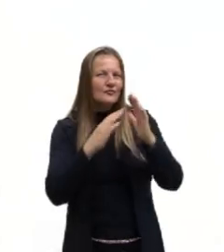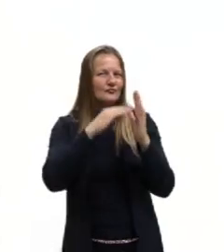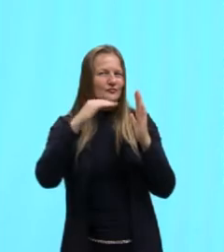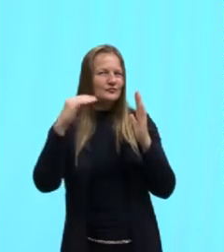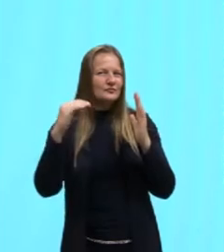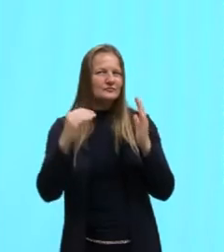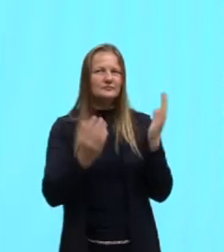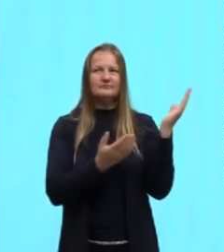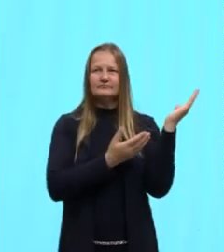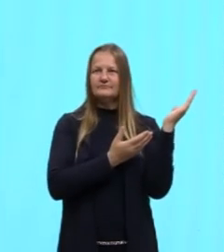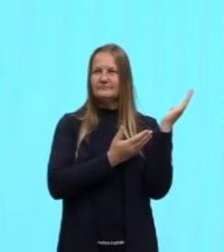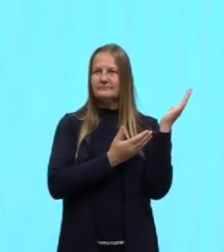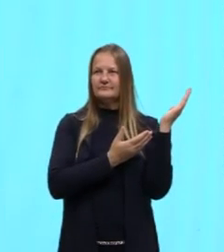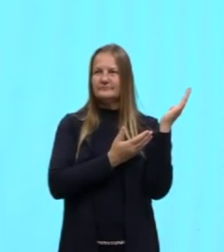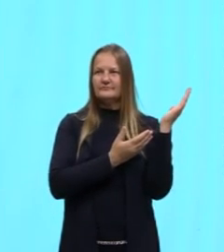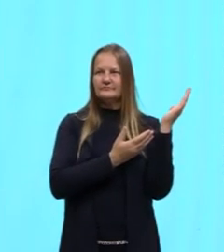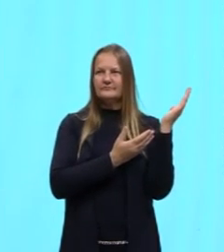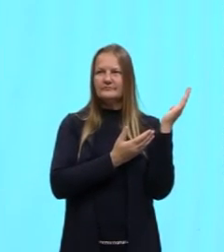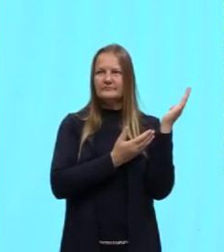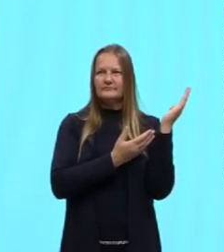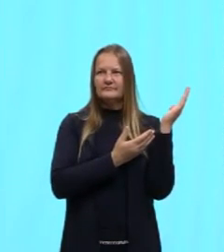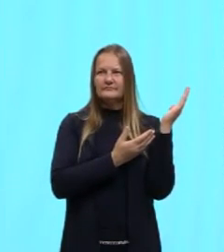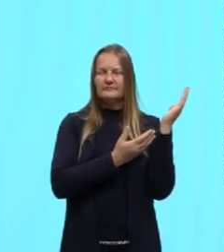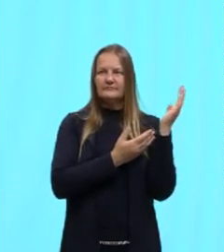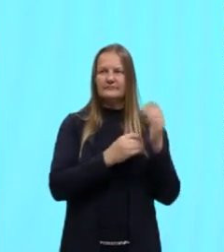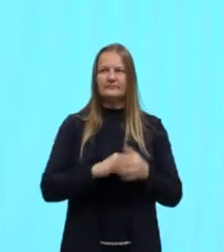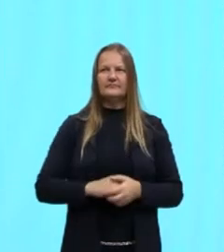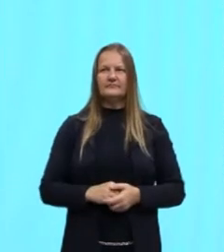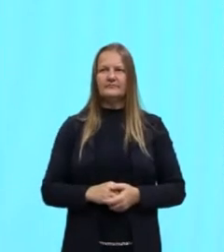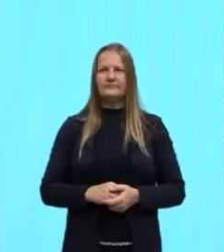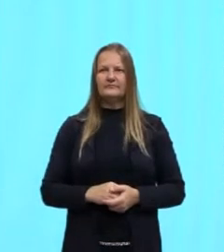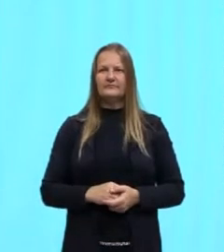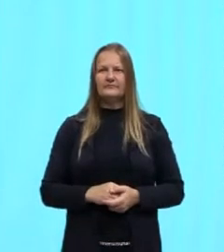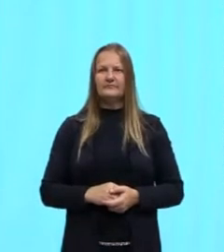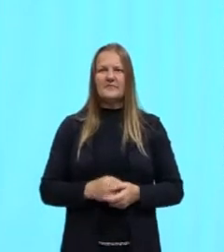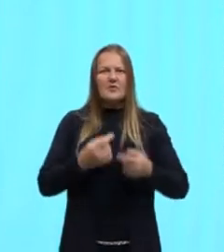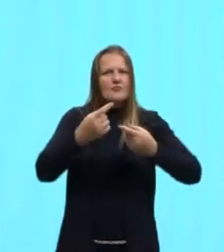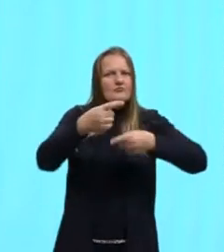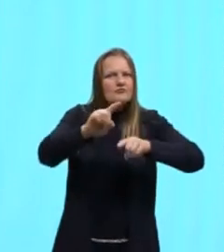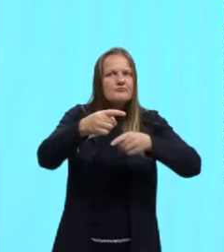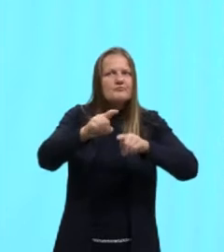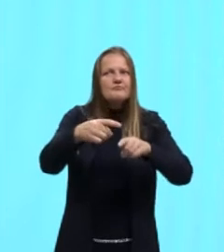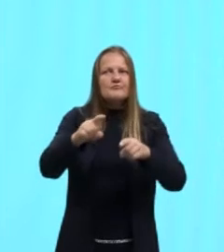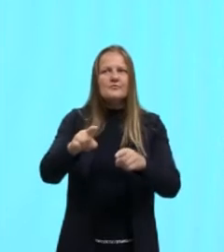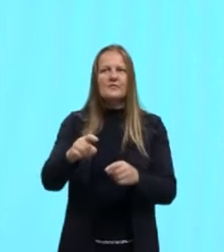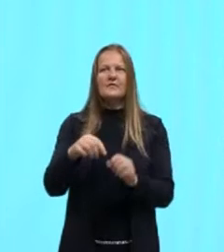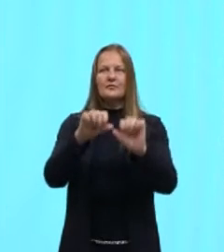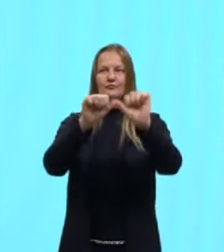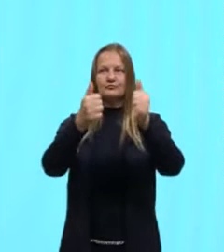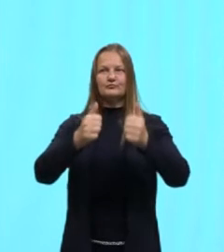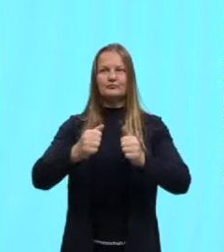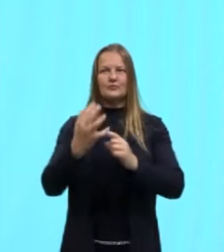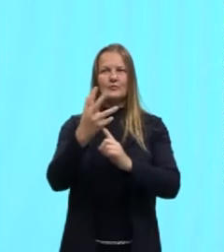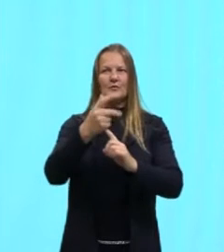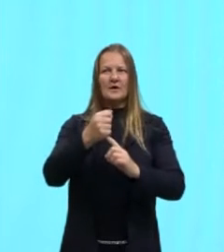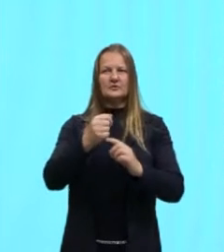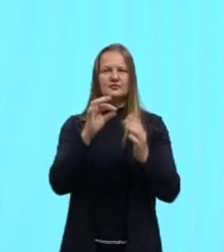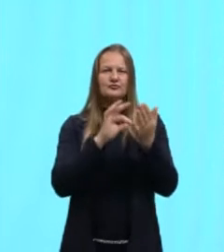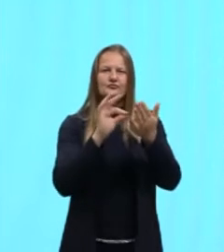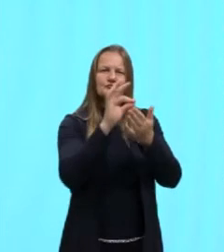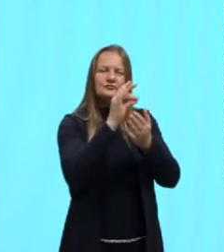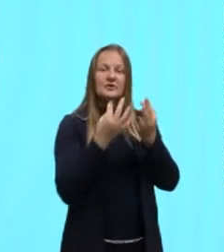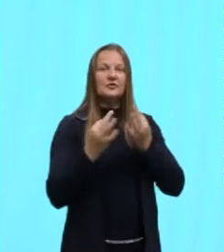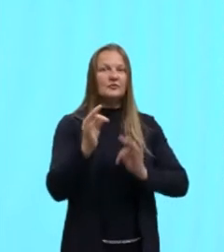contemporânea. Ela vem com essa provocação de uma arte digital, de uma arte